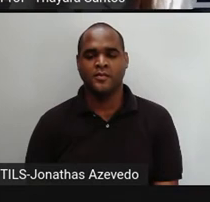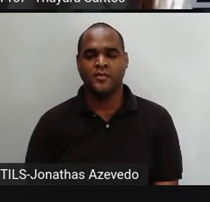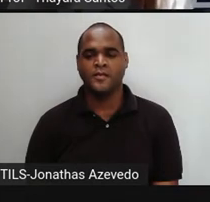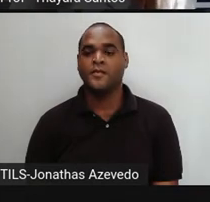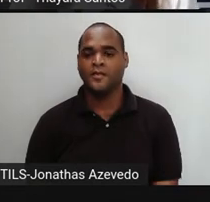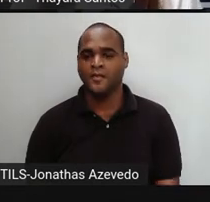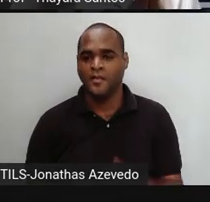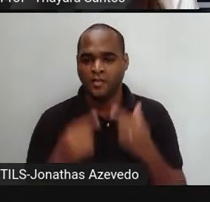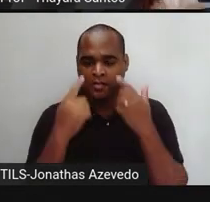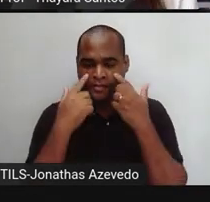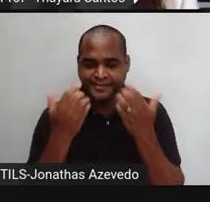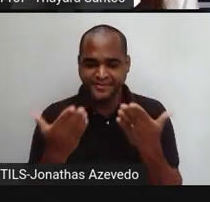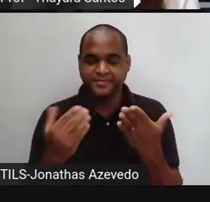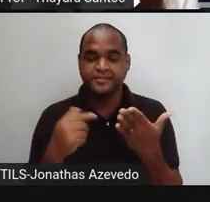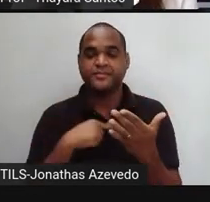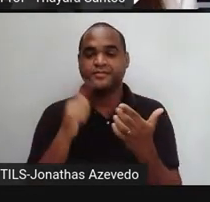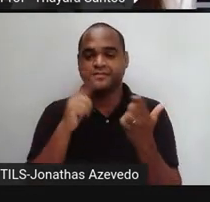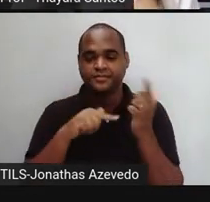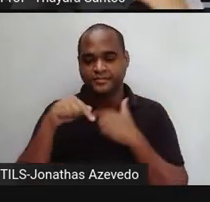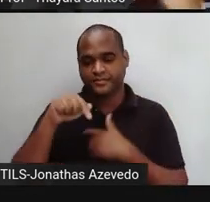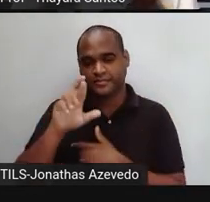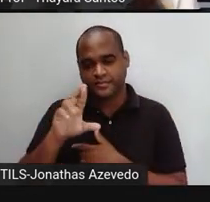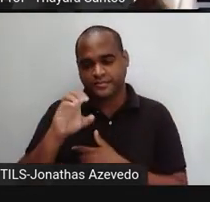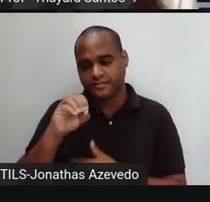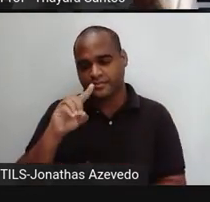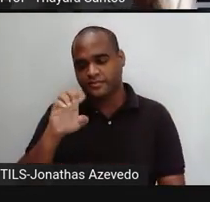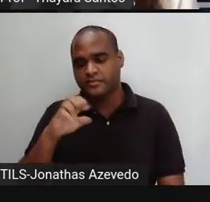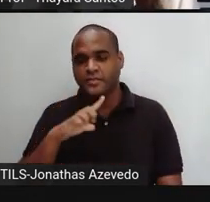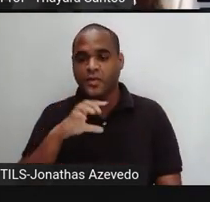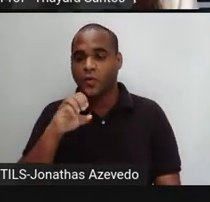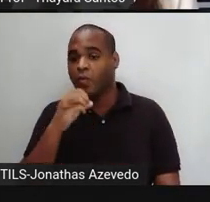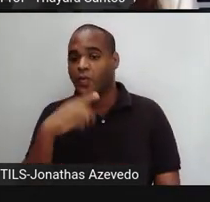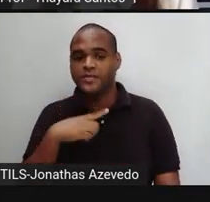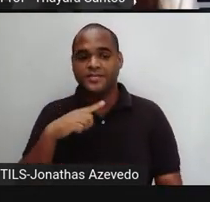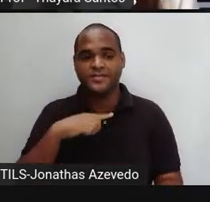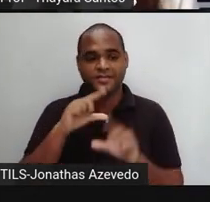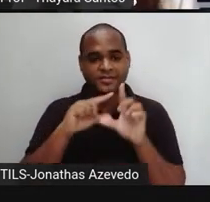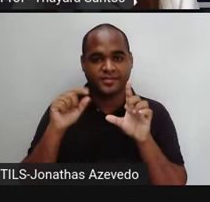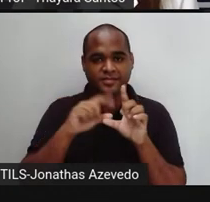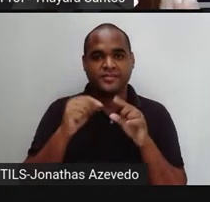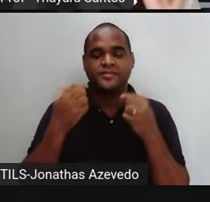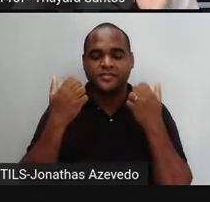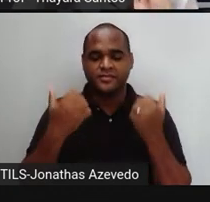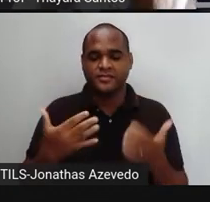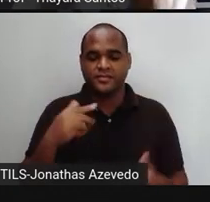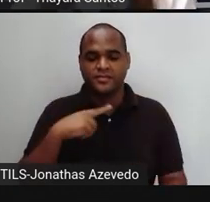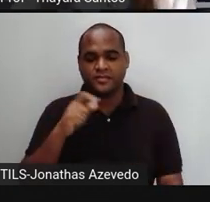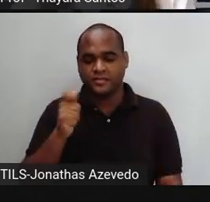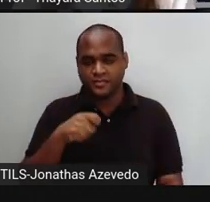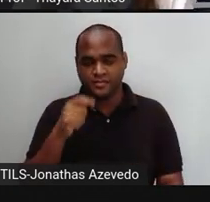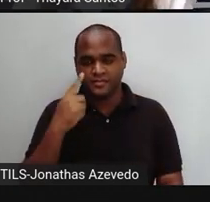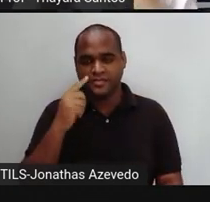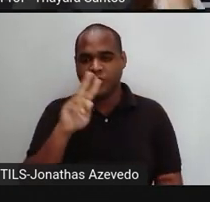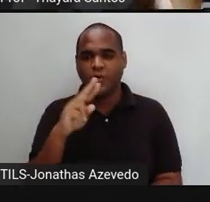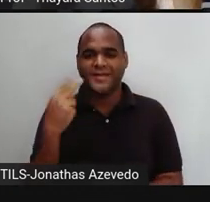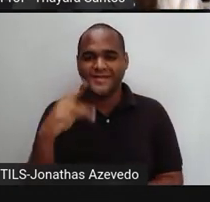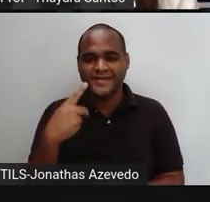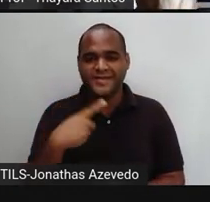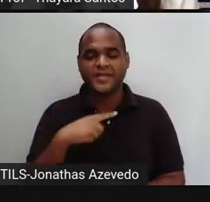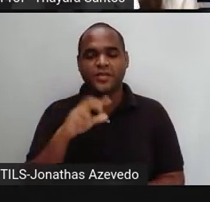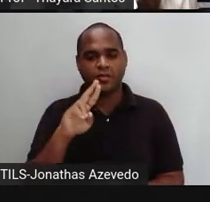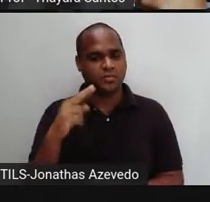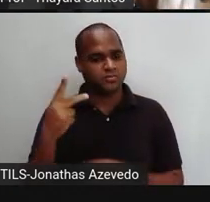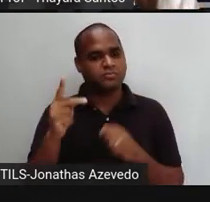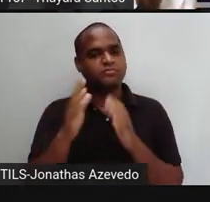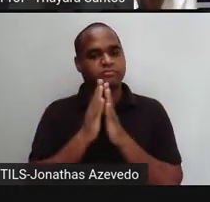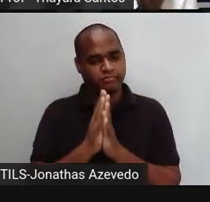Vamos lá. Quando vocês apontarem para o QR Code ou então entrarem no link que vai aparecer essa tela vocês podem inserir o nome de vocês e insiram, por